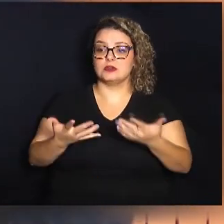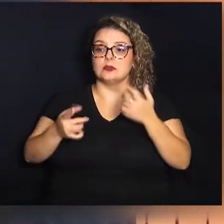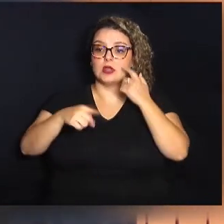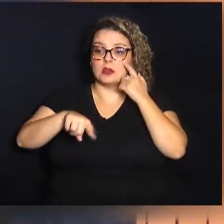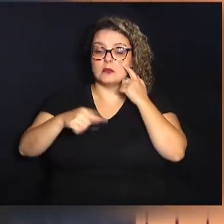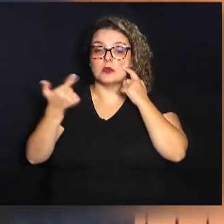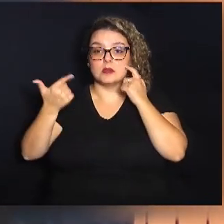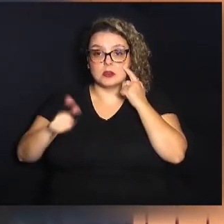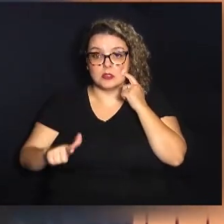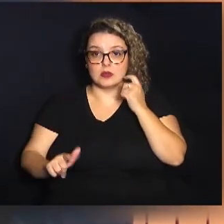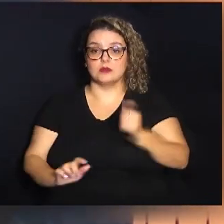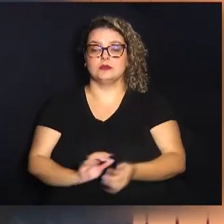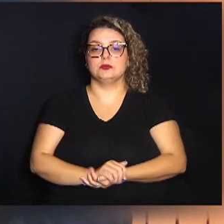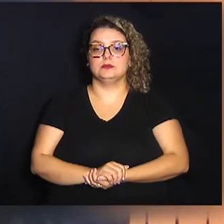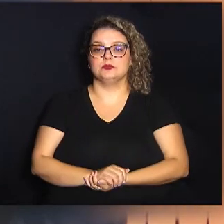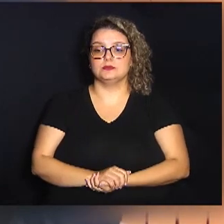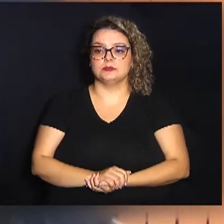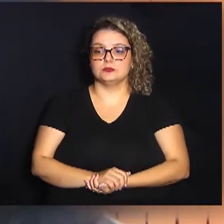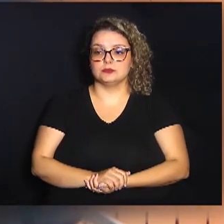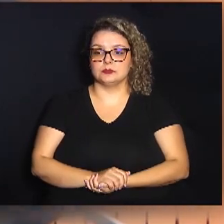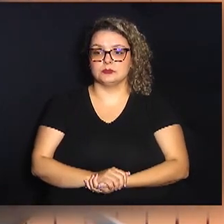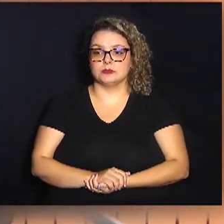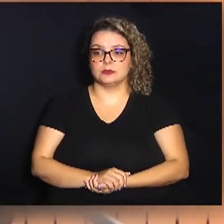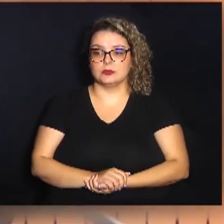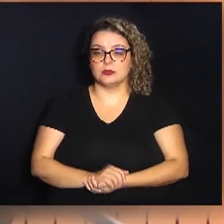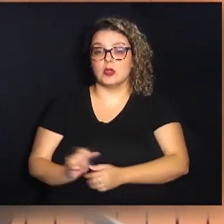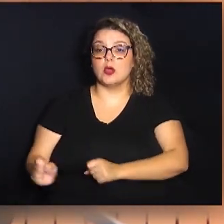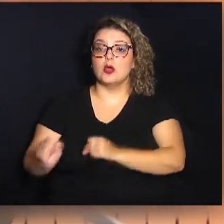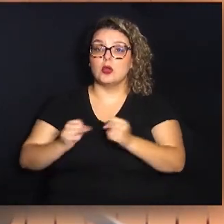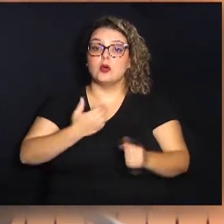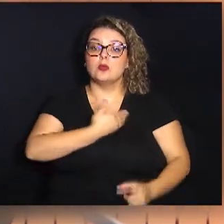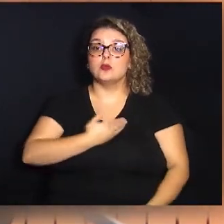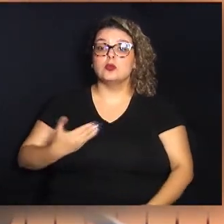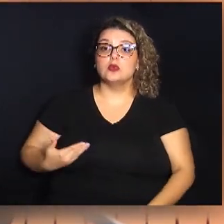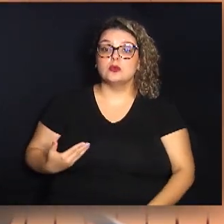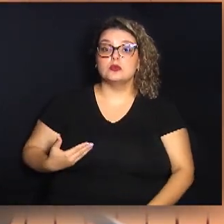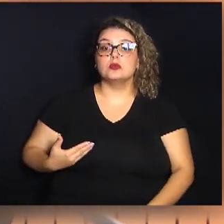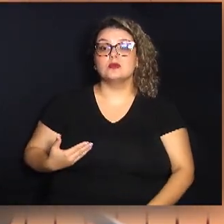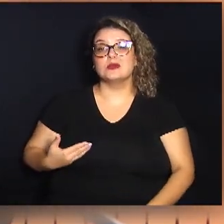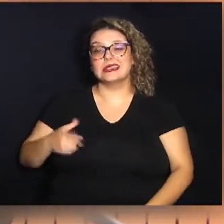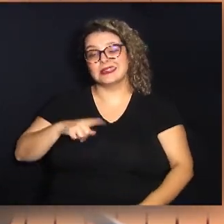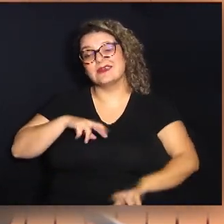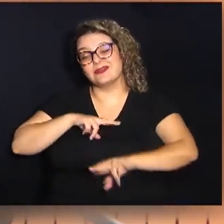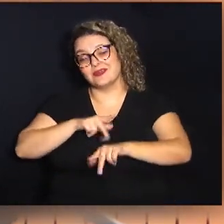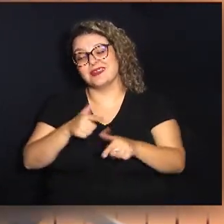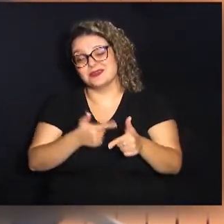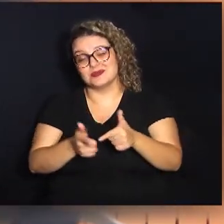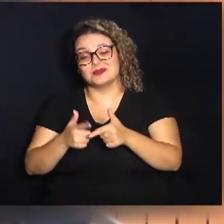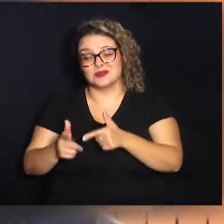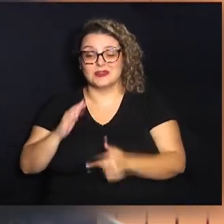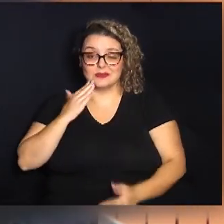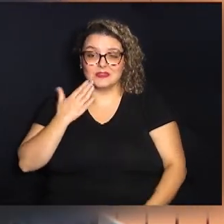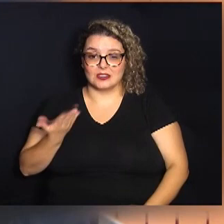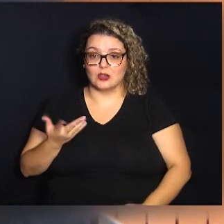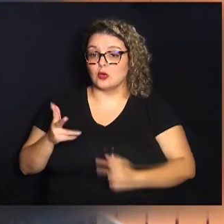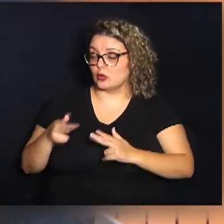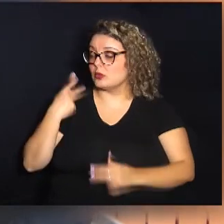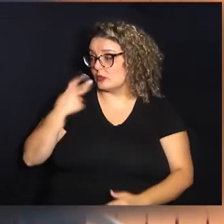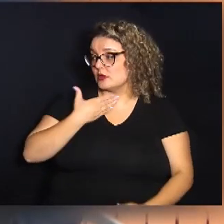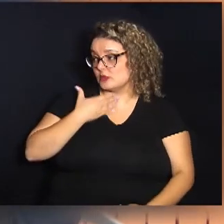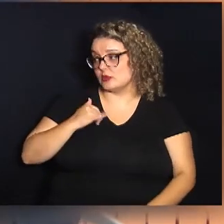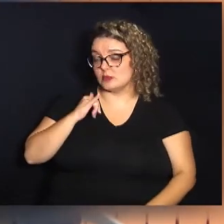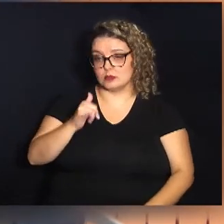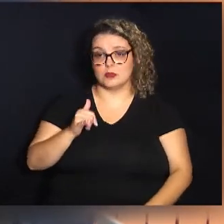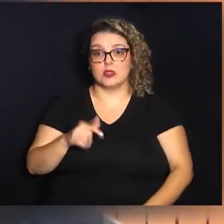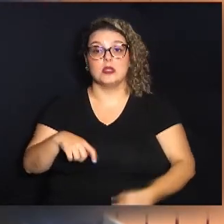continuem o poder público é deficitário como bem foi dito pelo vereador Carmo e há necessidade de nós